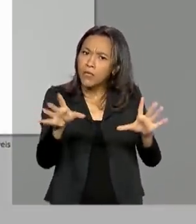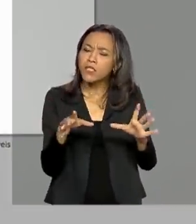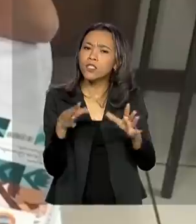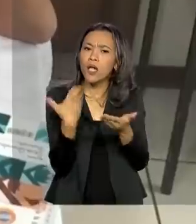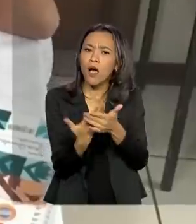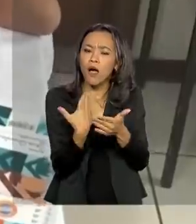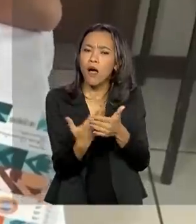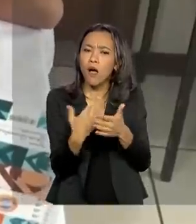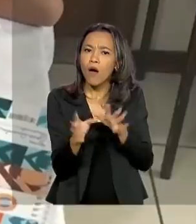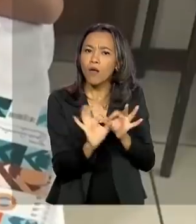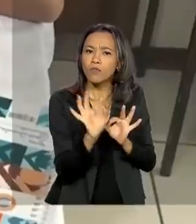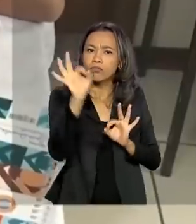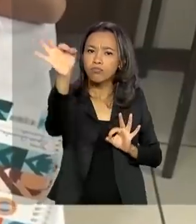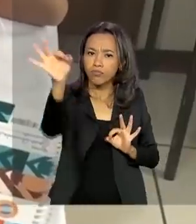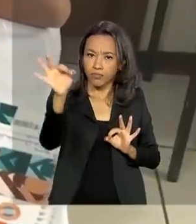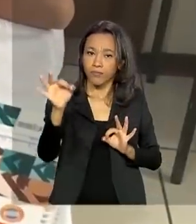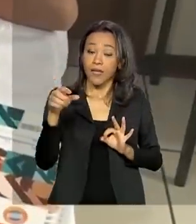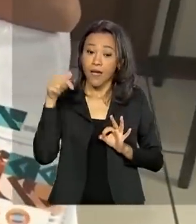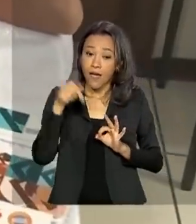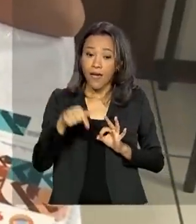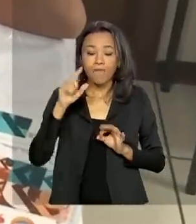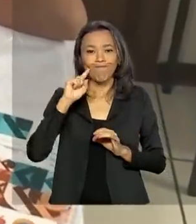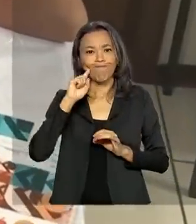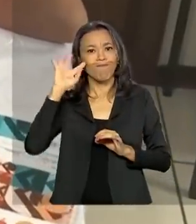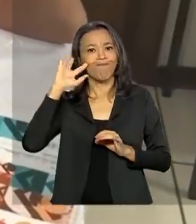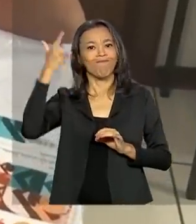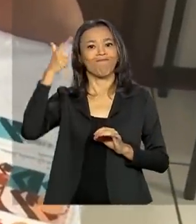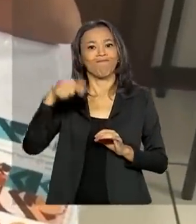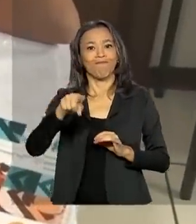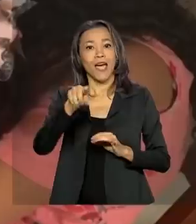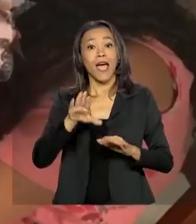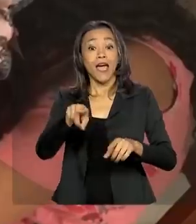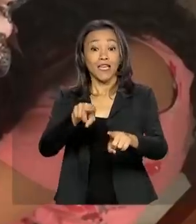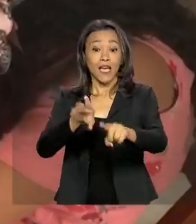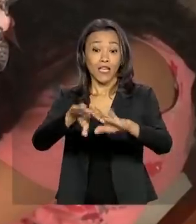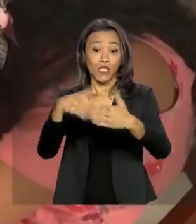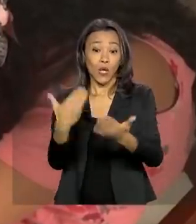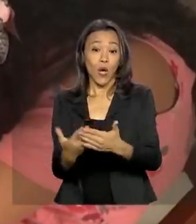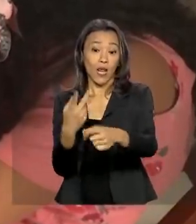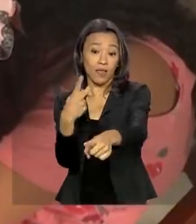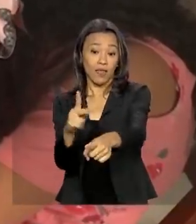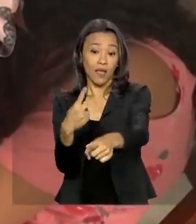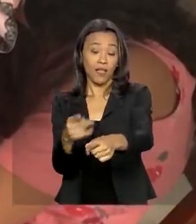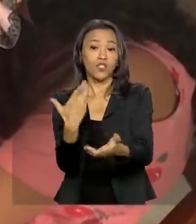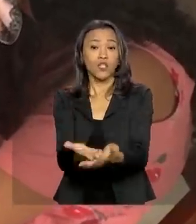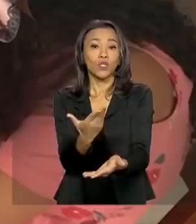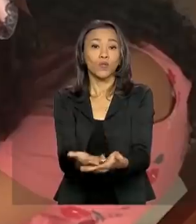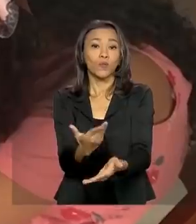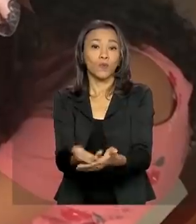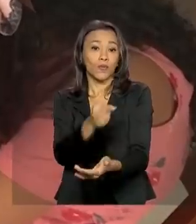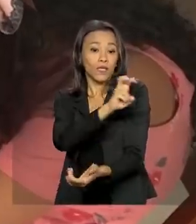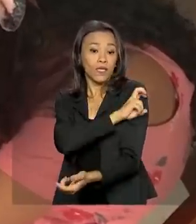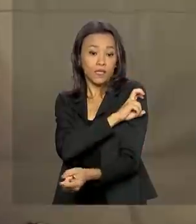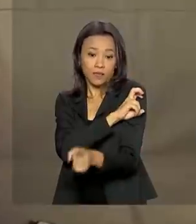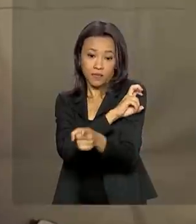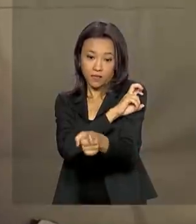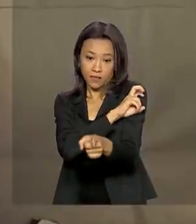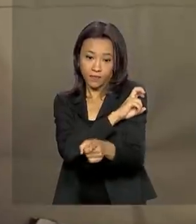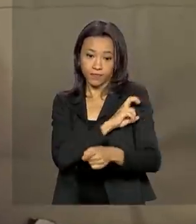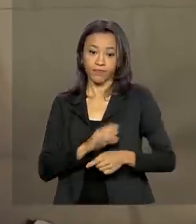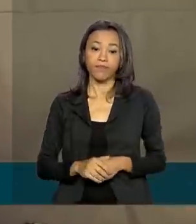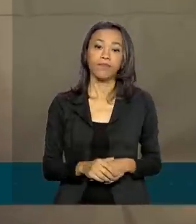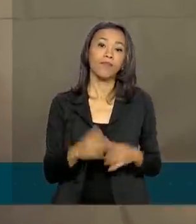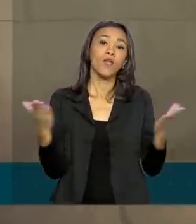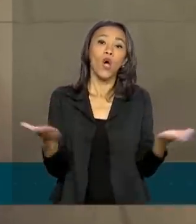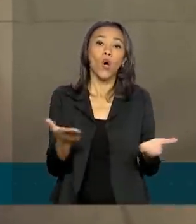letivo. E essa foi a saída encontrada pela escola da Maria Eduarda, que está no quinto ano do ensino fundamental. Hoje